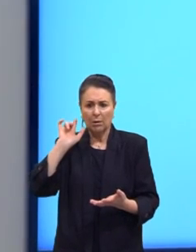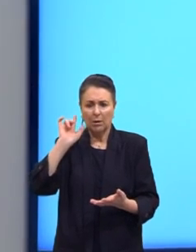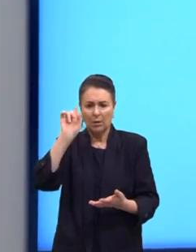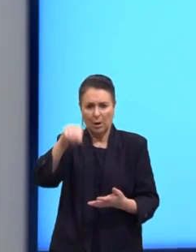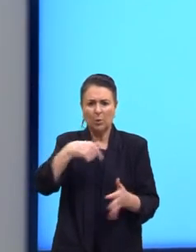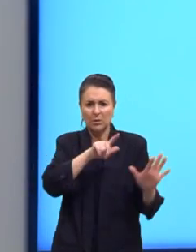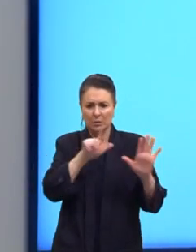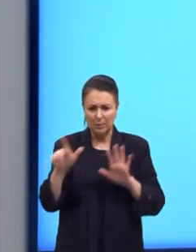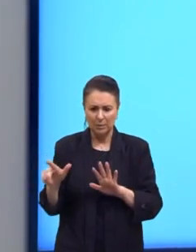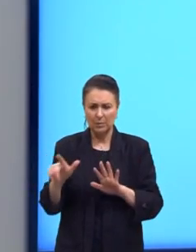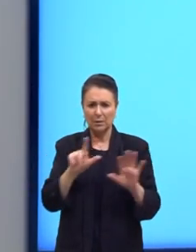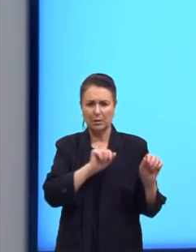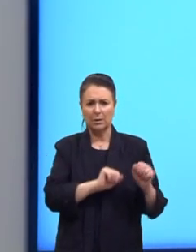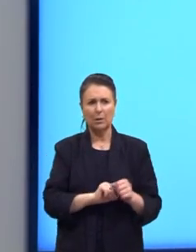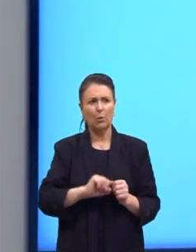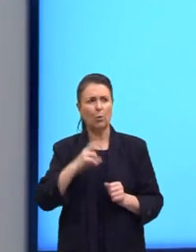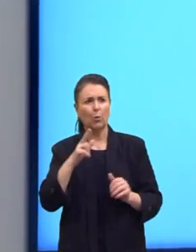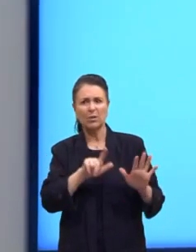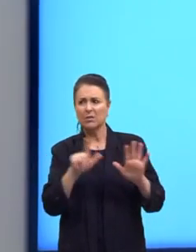passada, ainda.